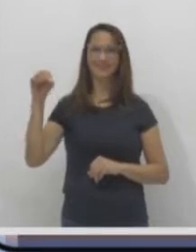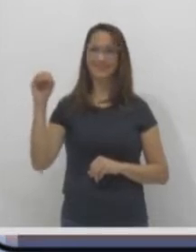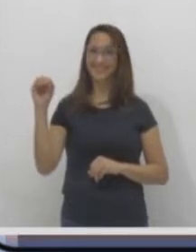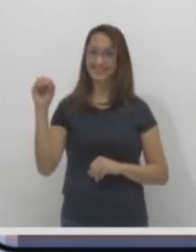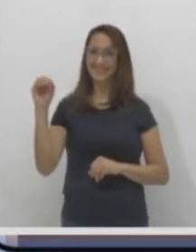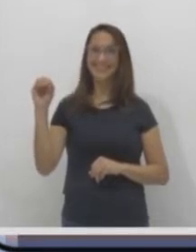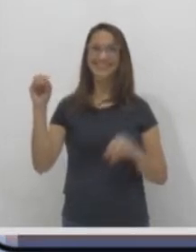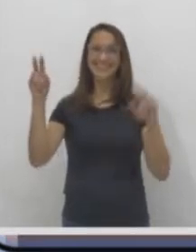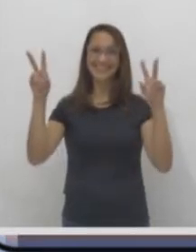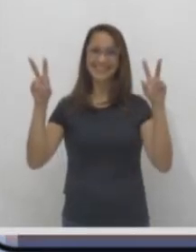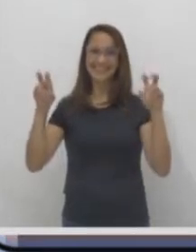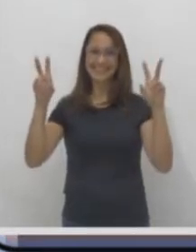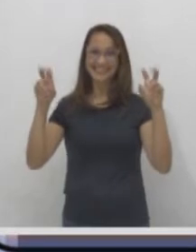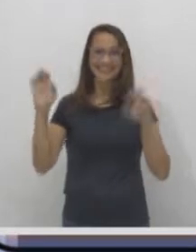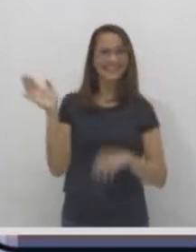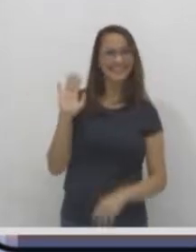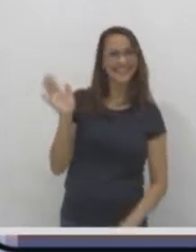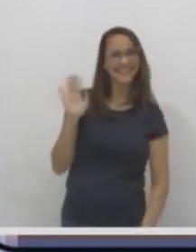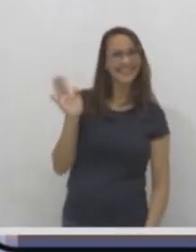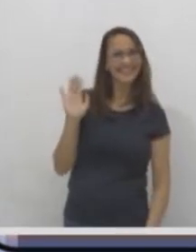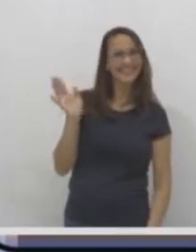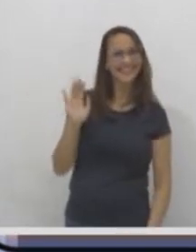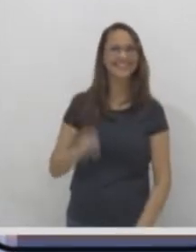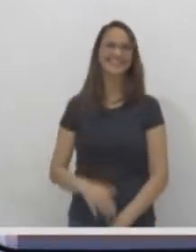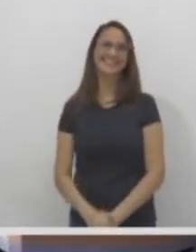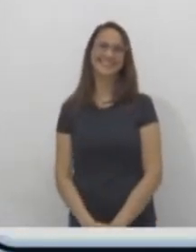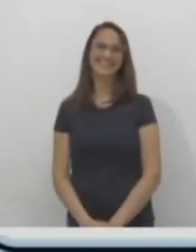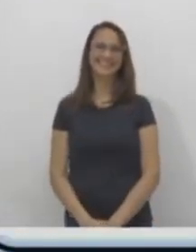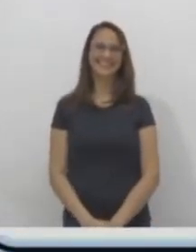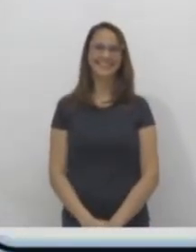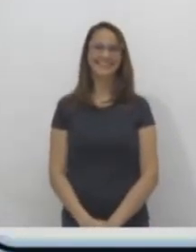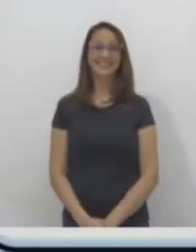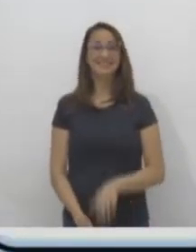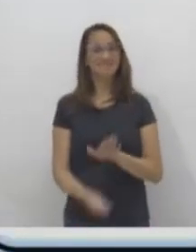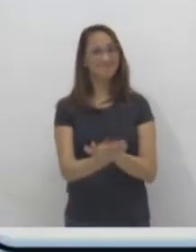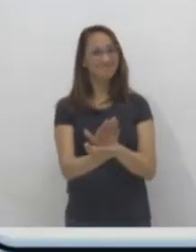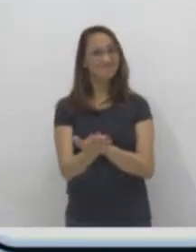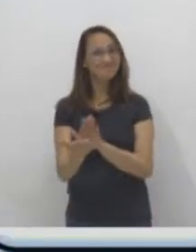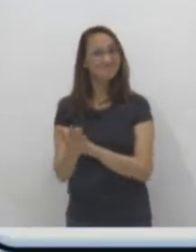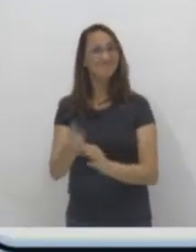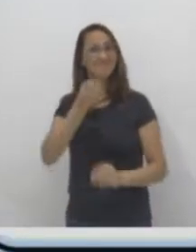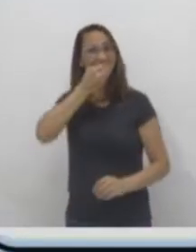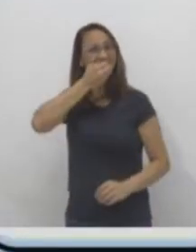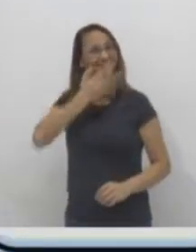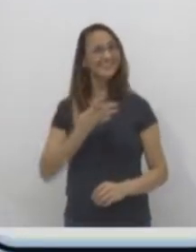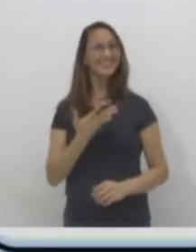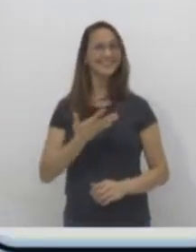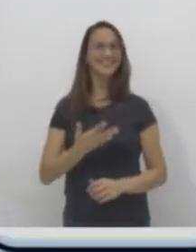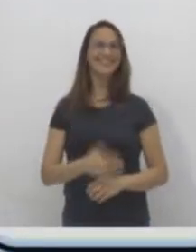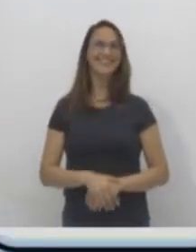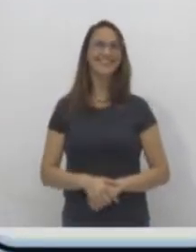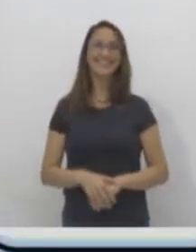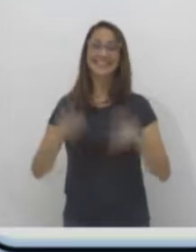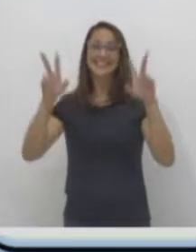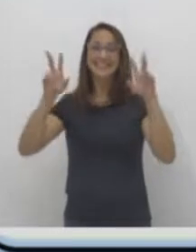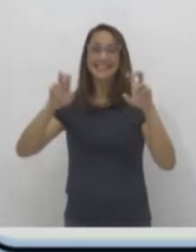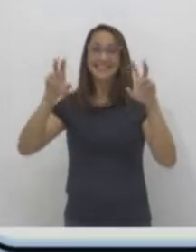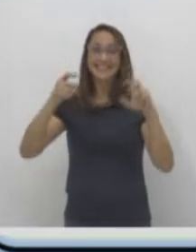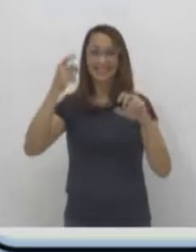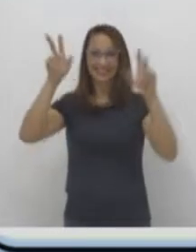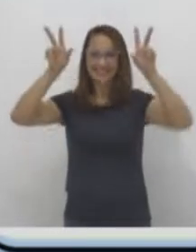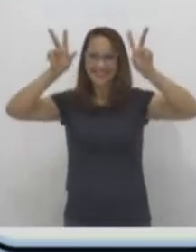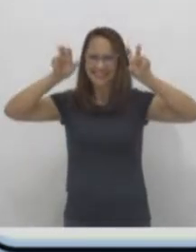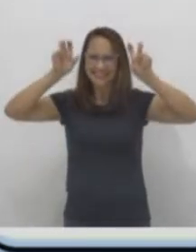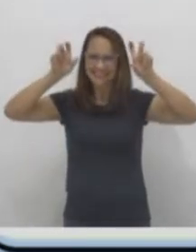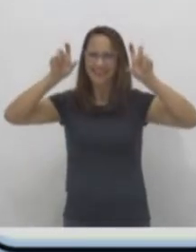O S S S S S Parabéns meu amigo, muito bom. Vamos testar aqui, o título da nossa história, lembra do título